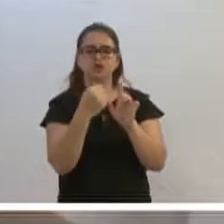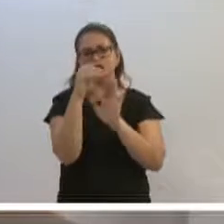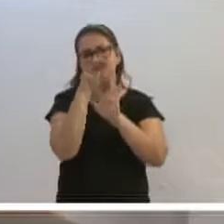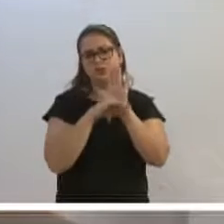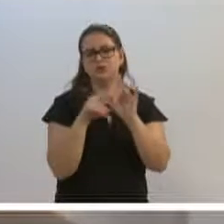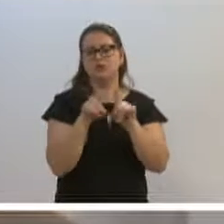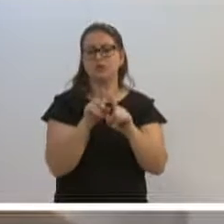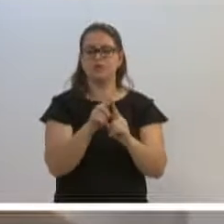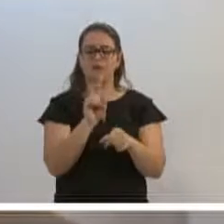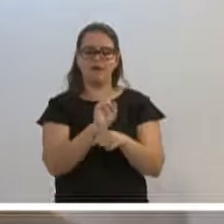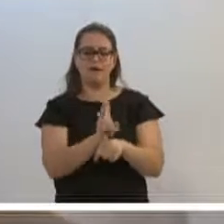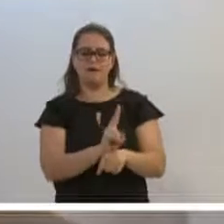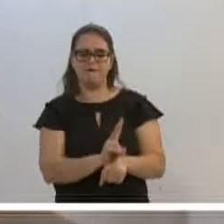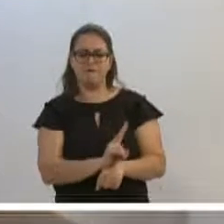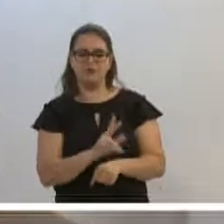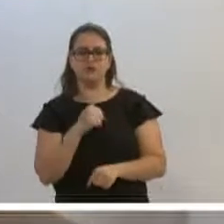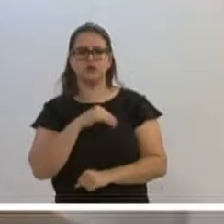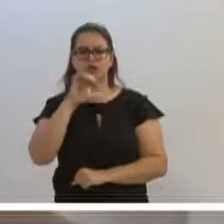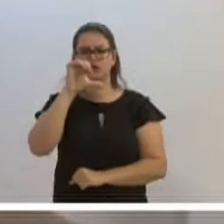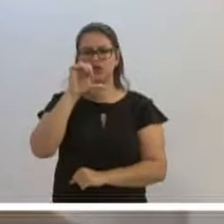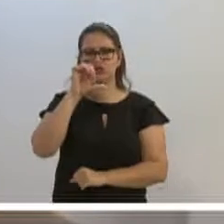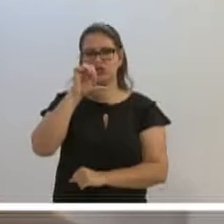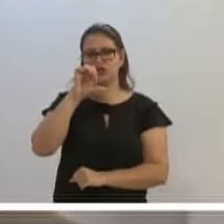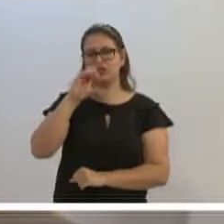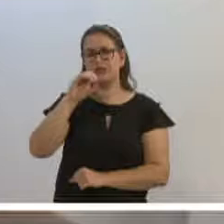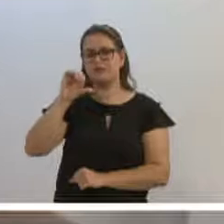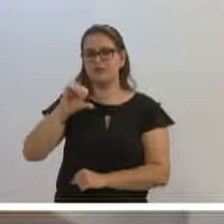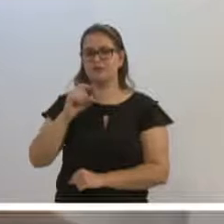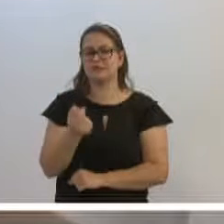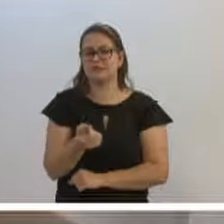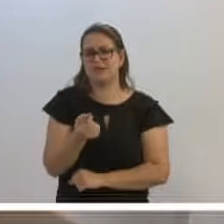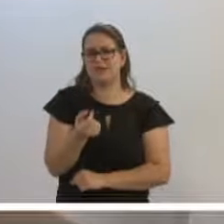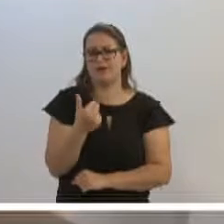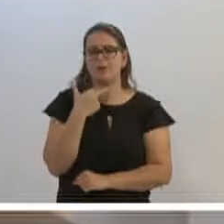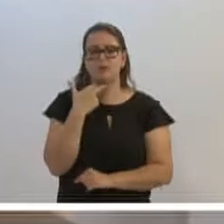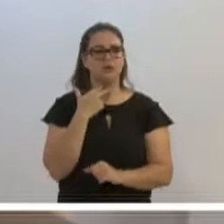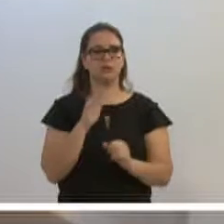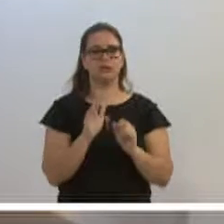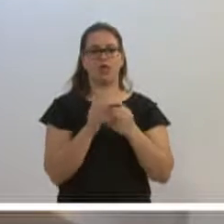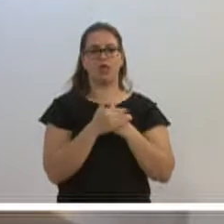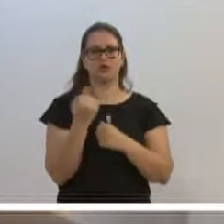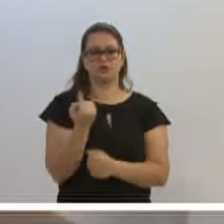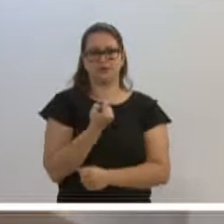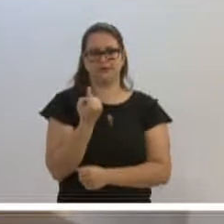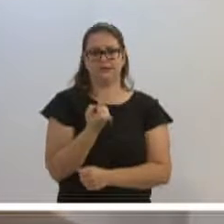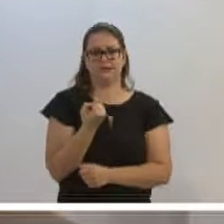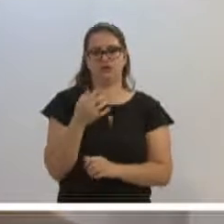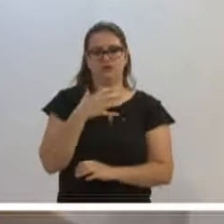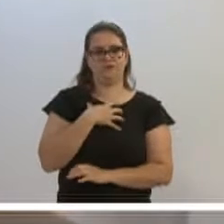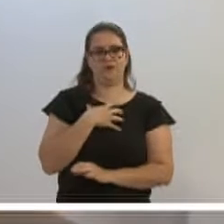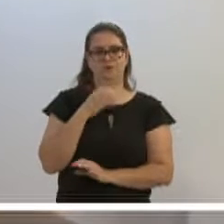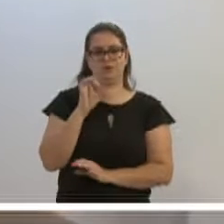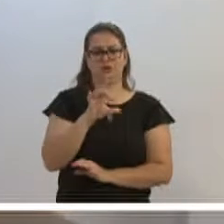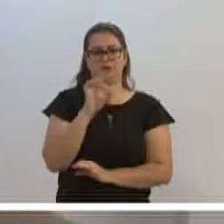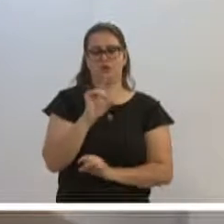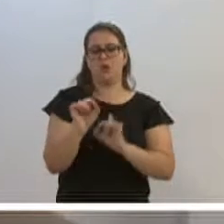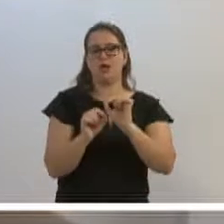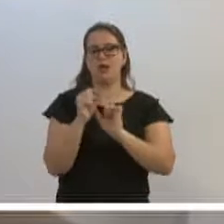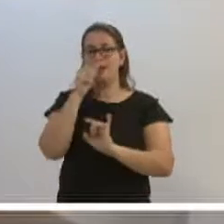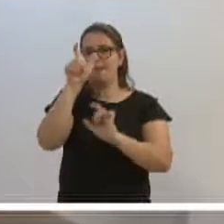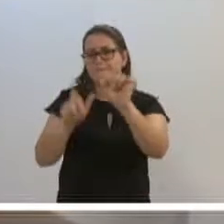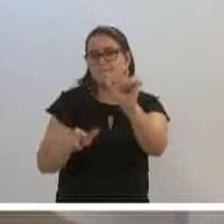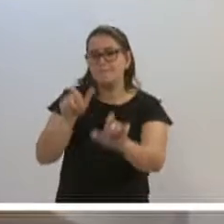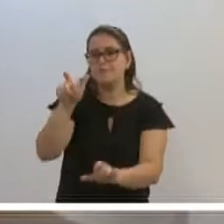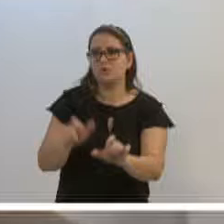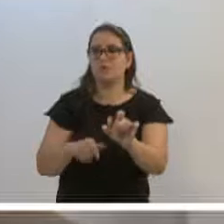da revisão, nesse caso dos nove centavos, não se pode ser feito mais às escuras e não se pode ser feito de forma alguma sem que as pessoas